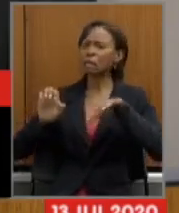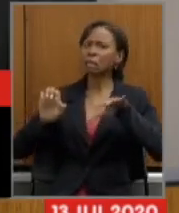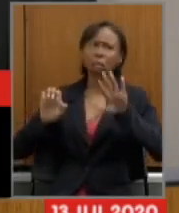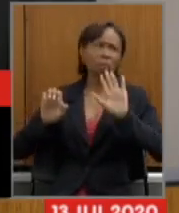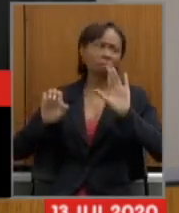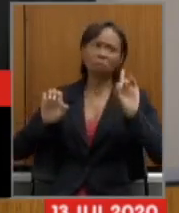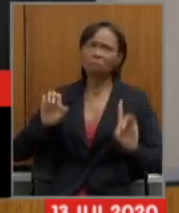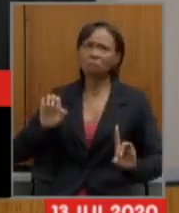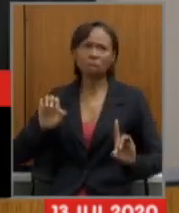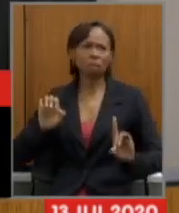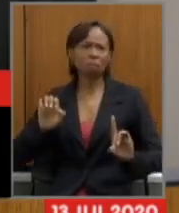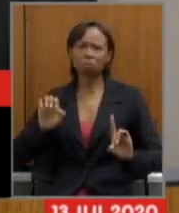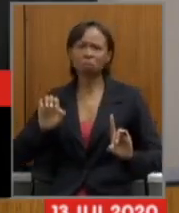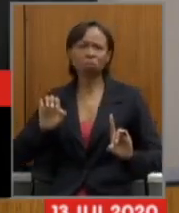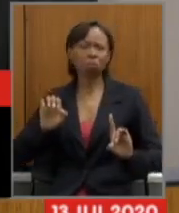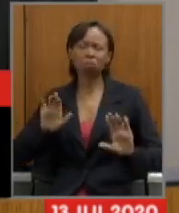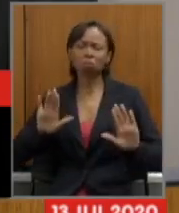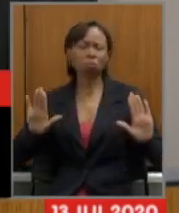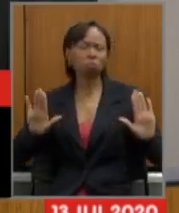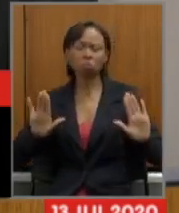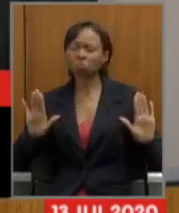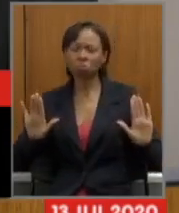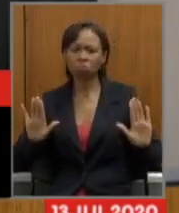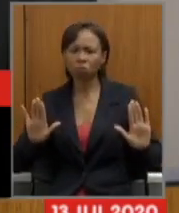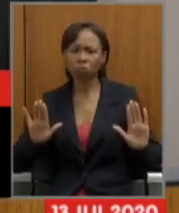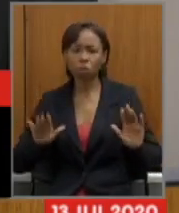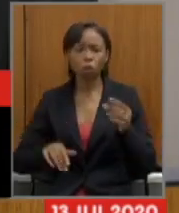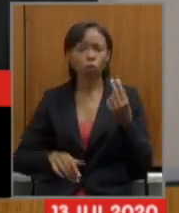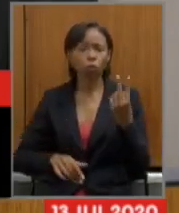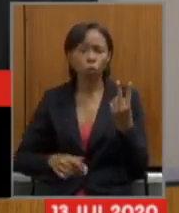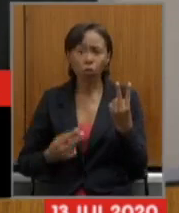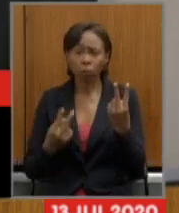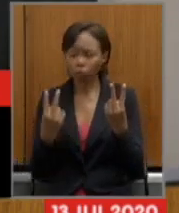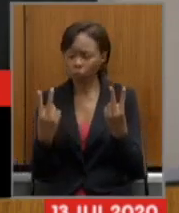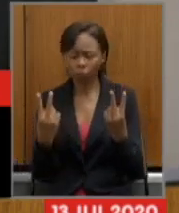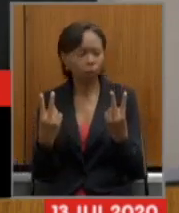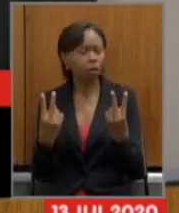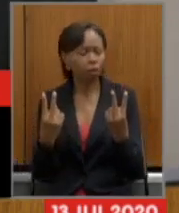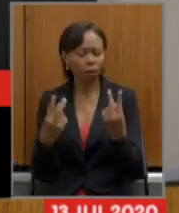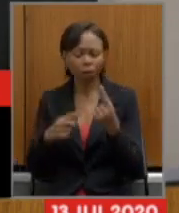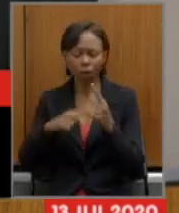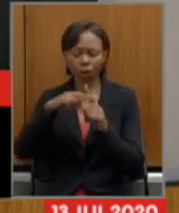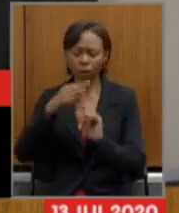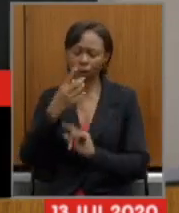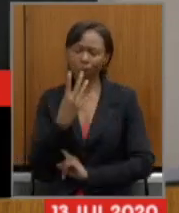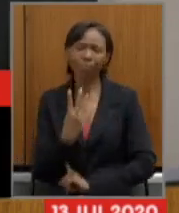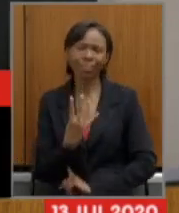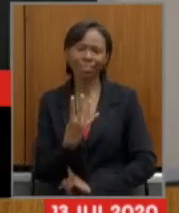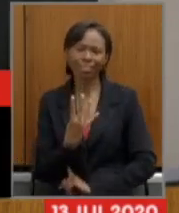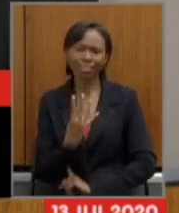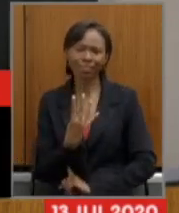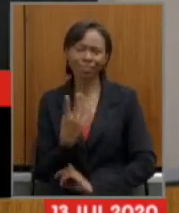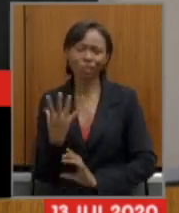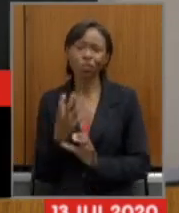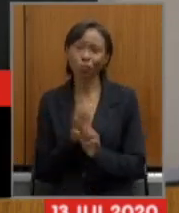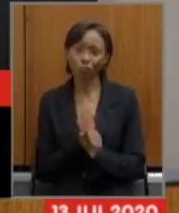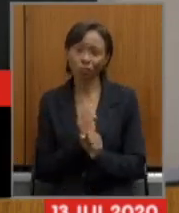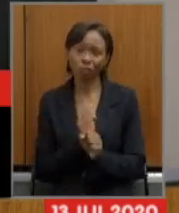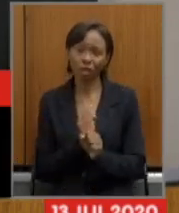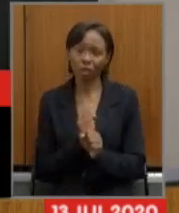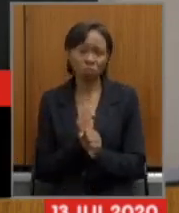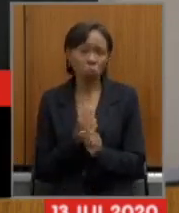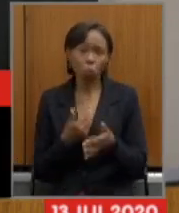baixo dois mais dois é quatro aqui na lua